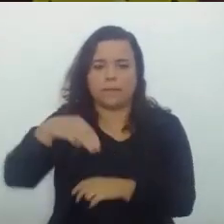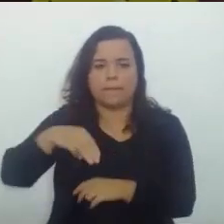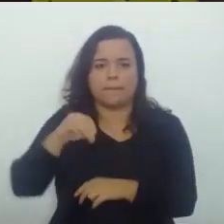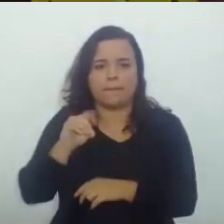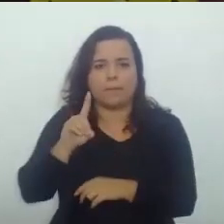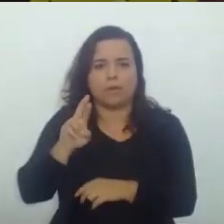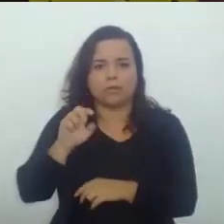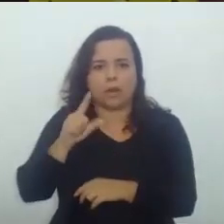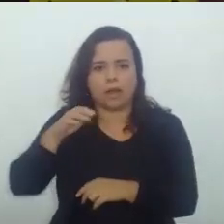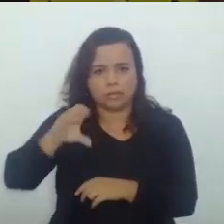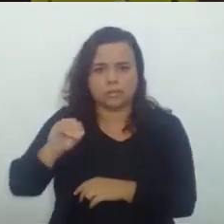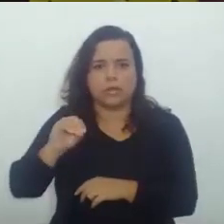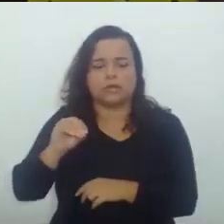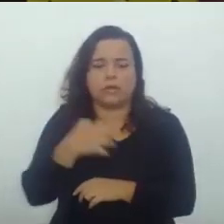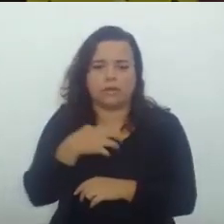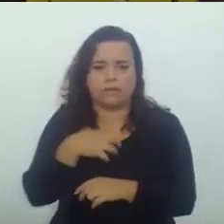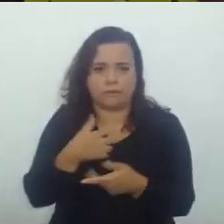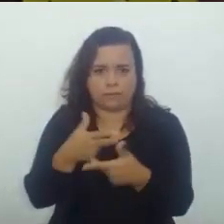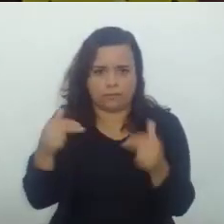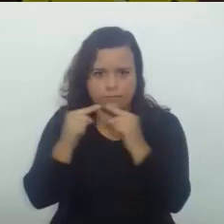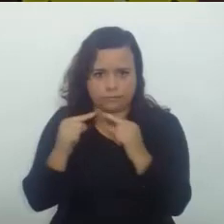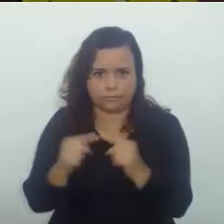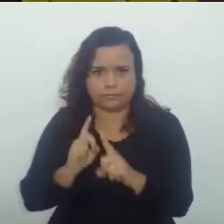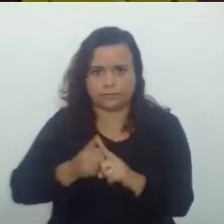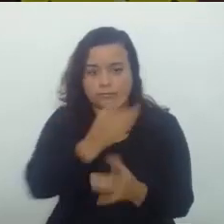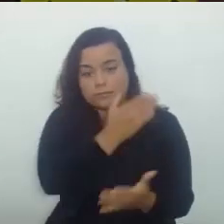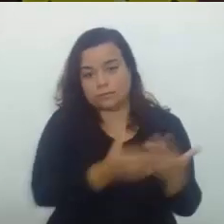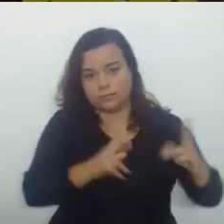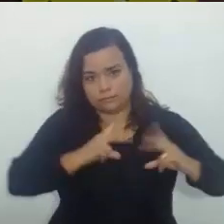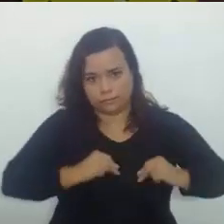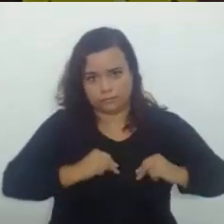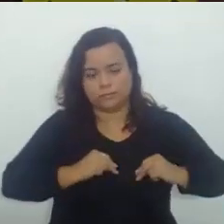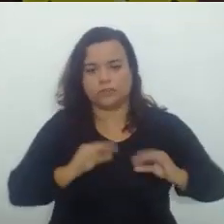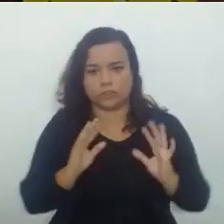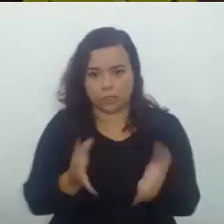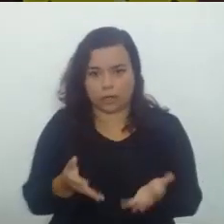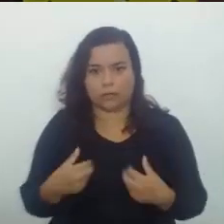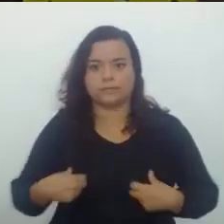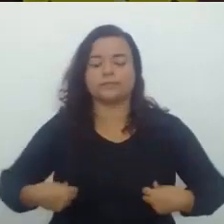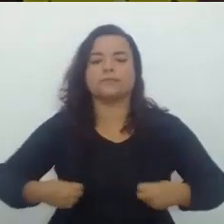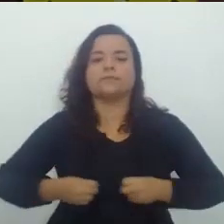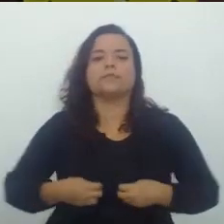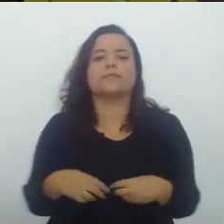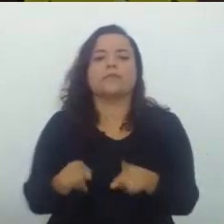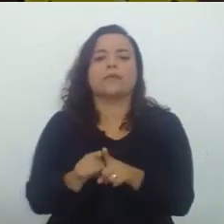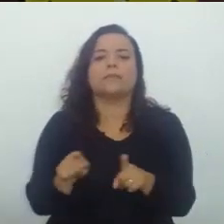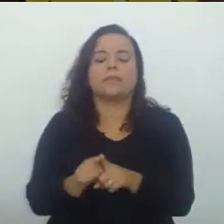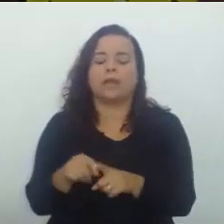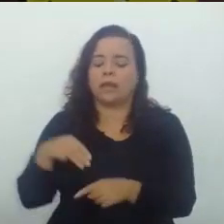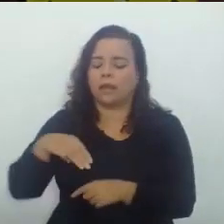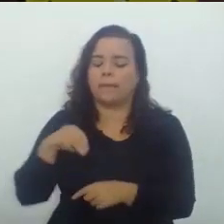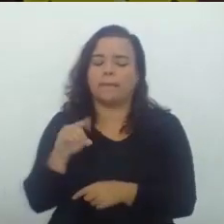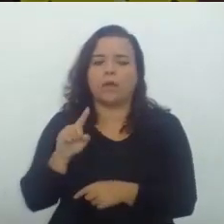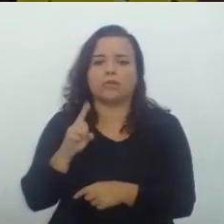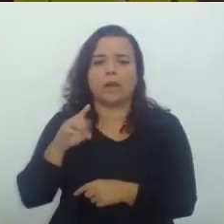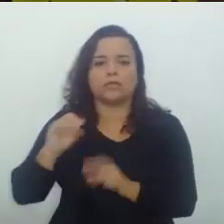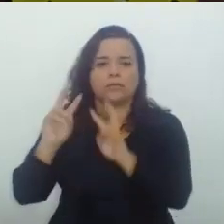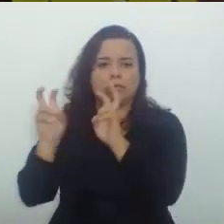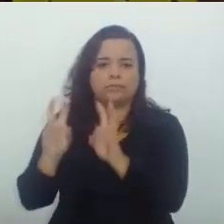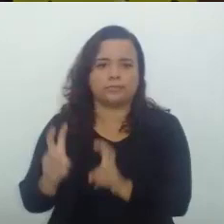Votar com relação A modulação Dos efeitos Porque foi vencida Com relação ao médico E a modulação É um dos tópicos Então